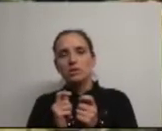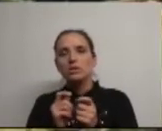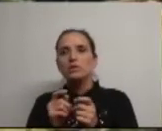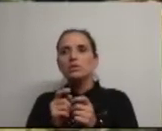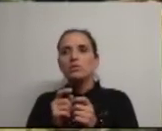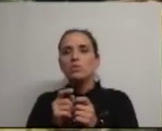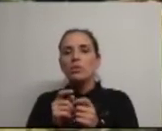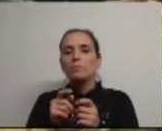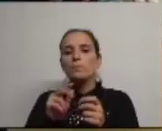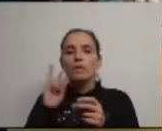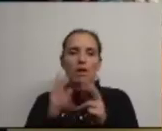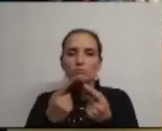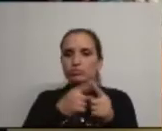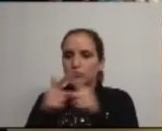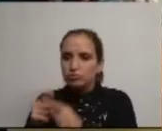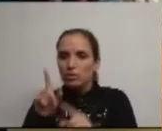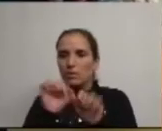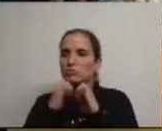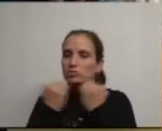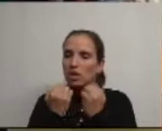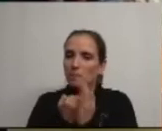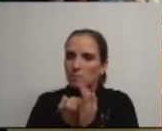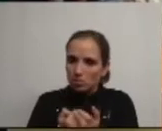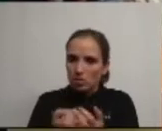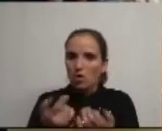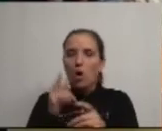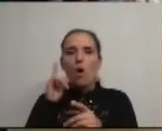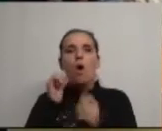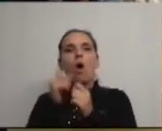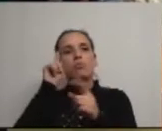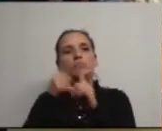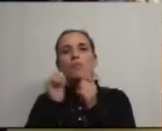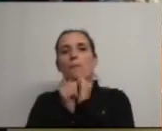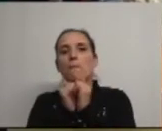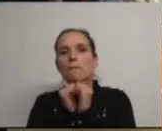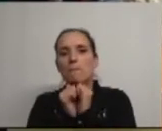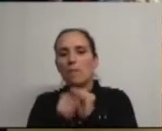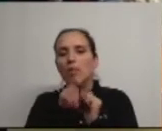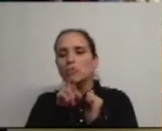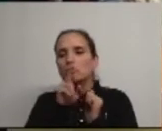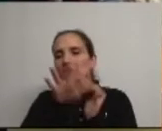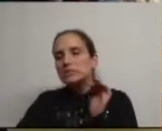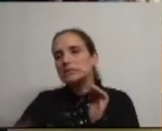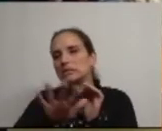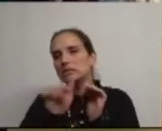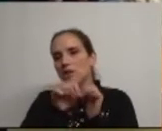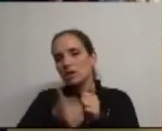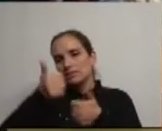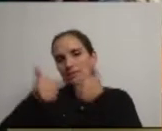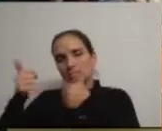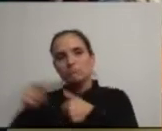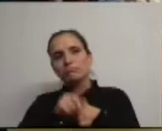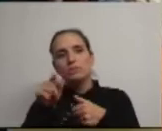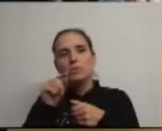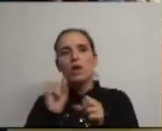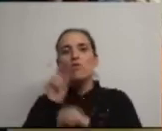e o setor solidário, o papel das redes de apoio social na otimização de respostas locais, e ainda a necessidade de inovação